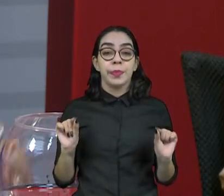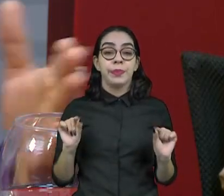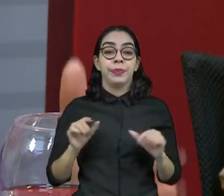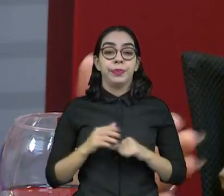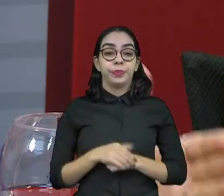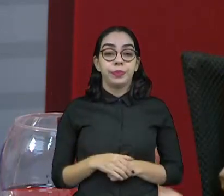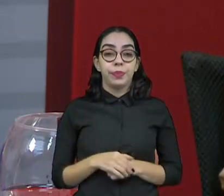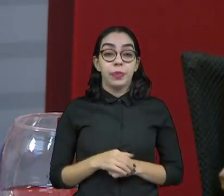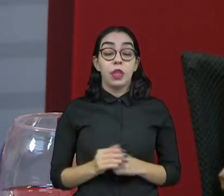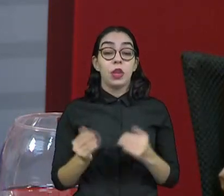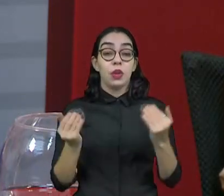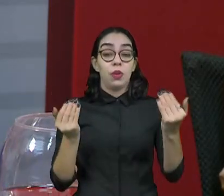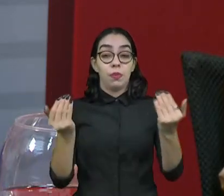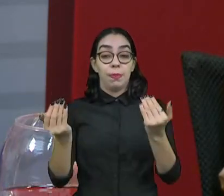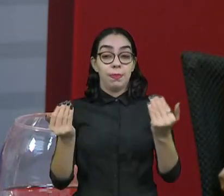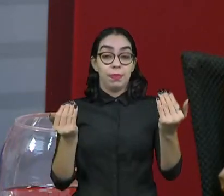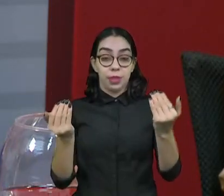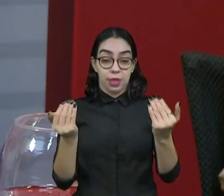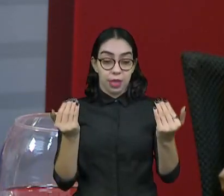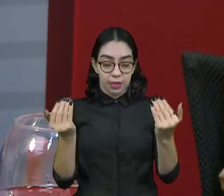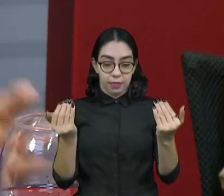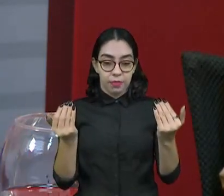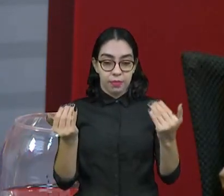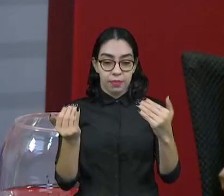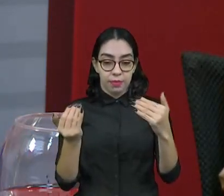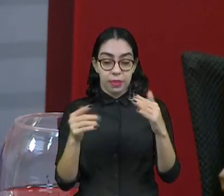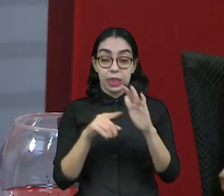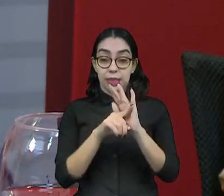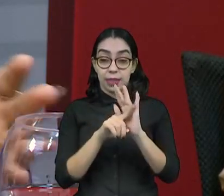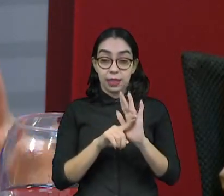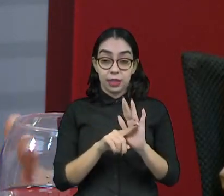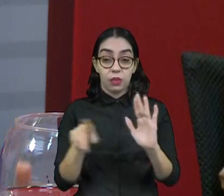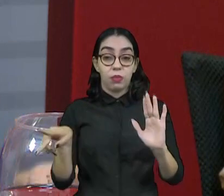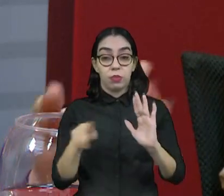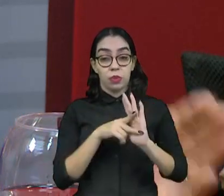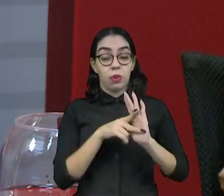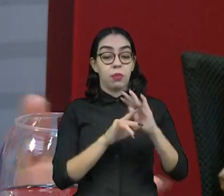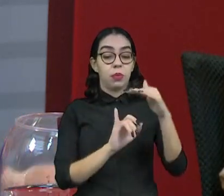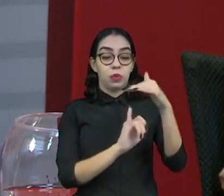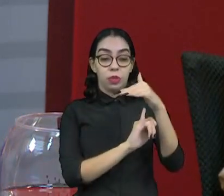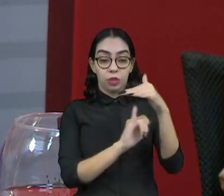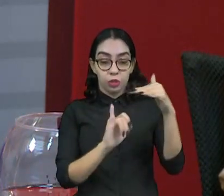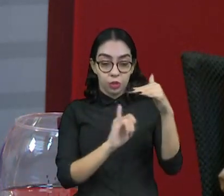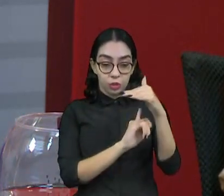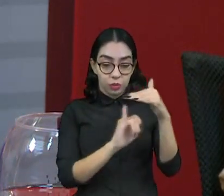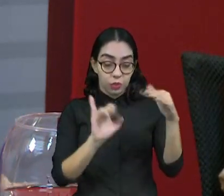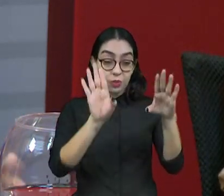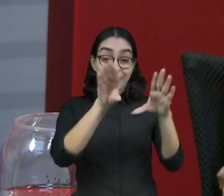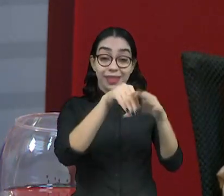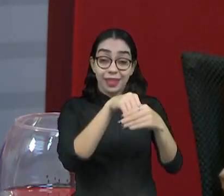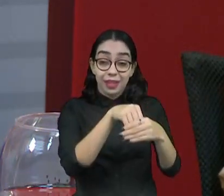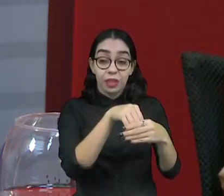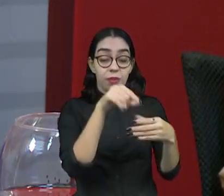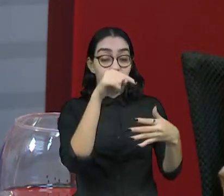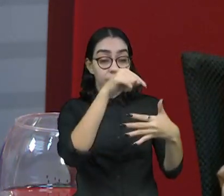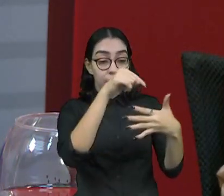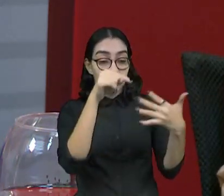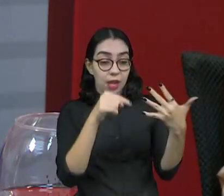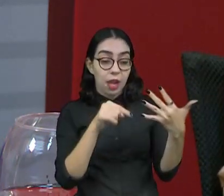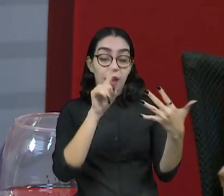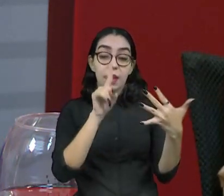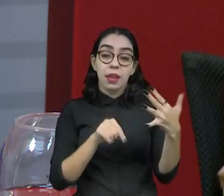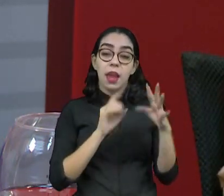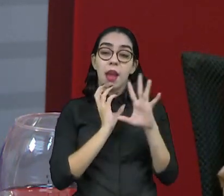pesquisa com outra pesquisa do mesmo instituto, porque tem uma metodologia, tem uma diferença, e a gente tem que pegar o que a gente chama de série histórica.